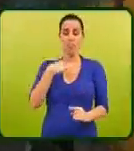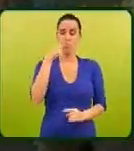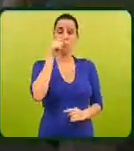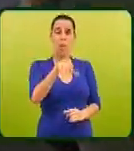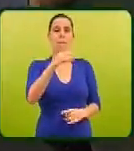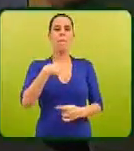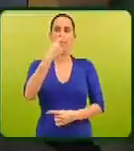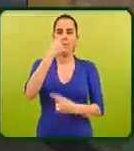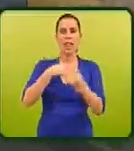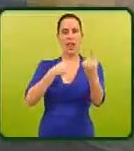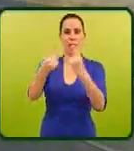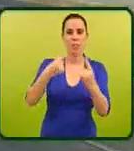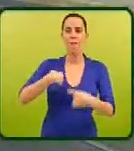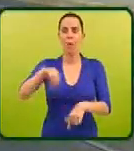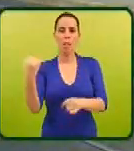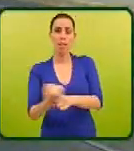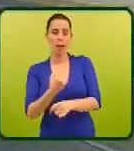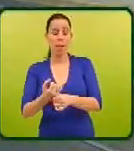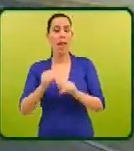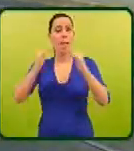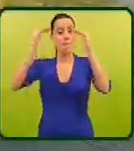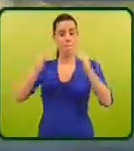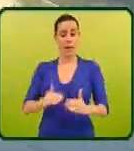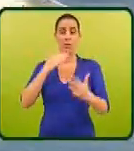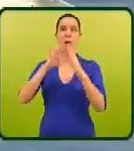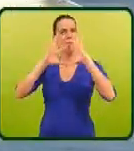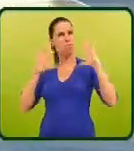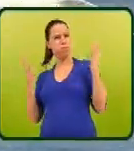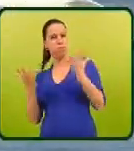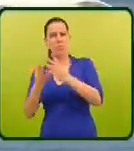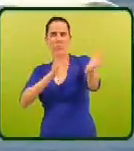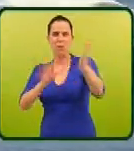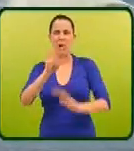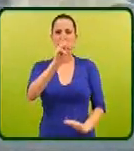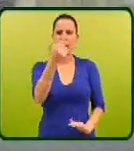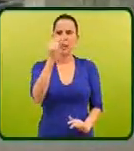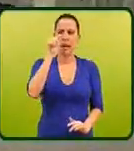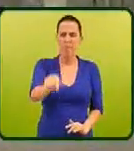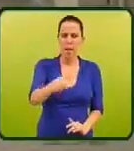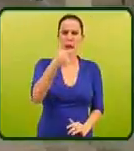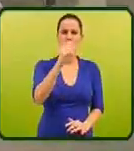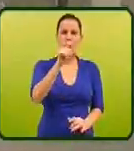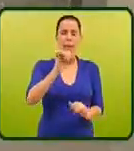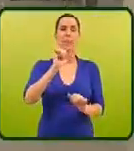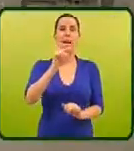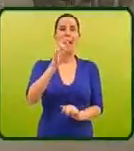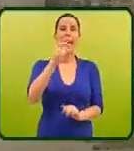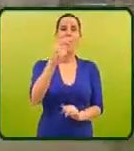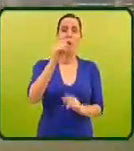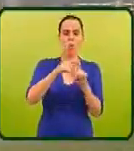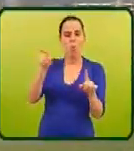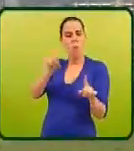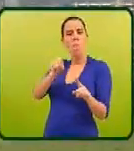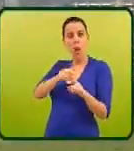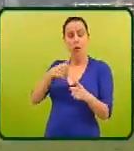por ir de transportes públicos para o emprego, evitamos lançar para a atmosfera cerca de 35 mil toneladas de carbono por mês.